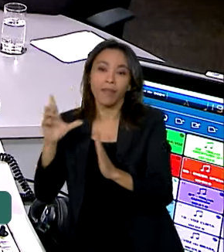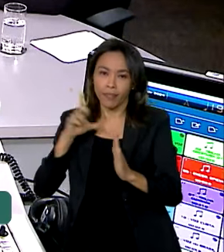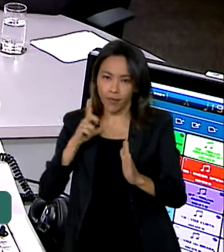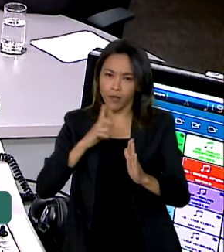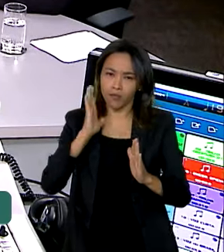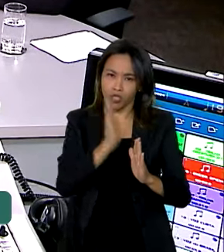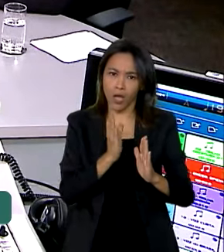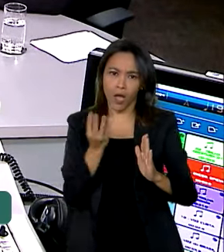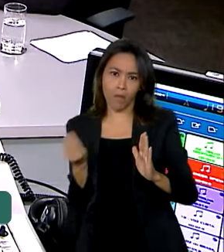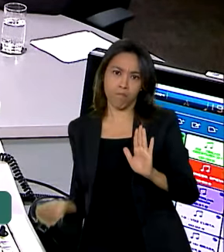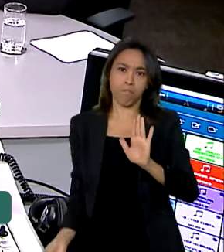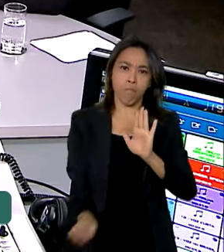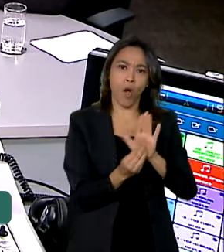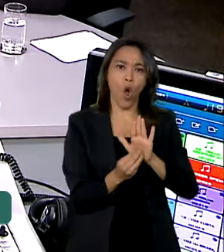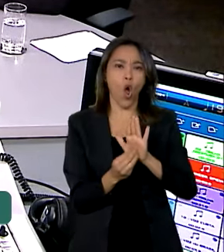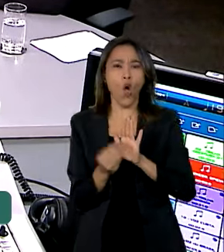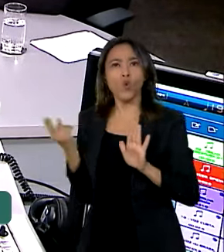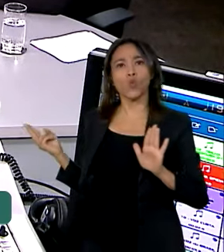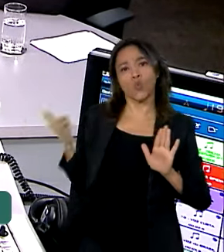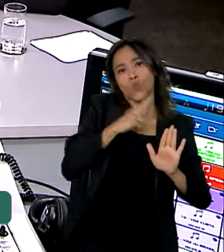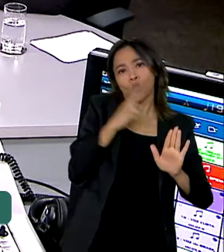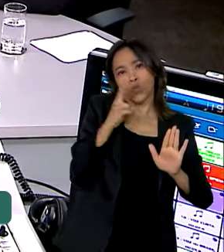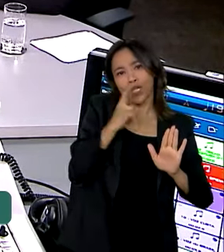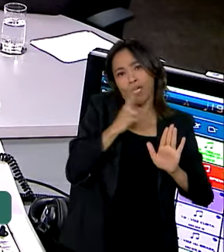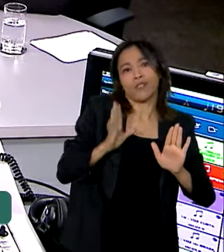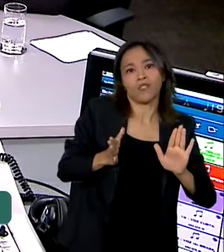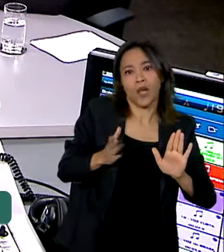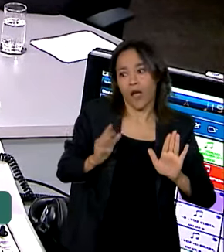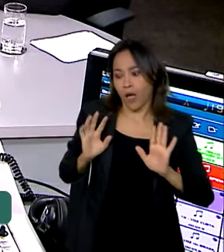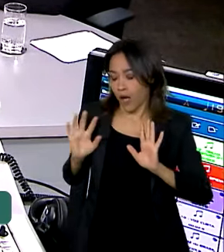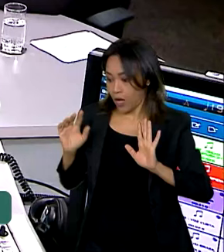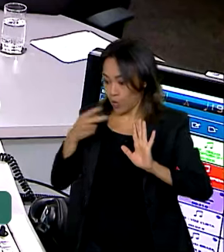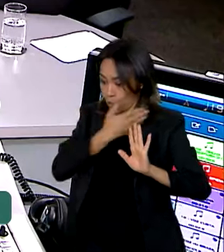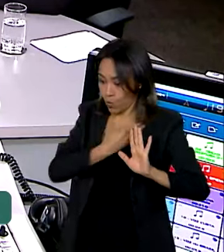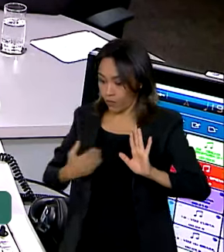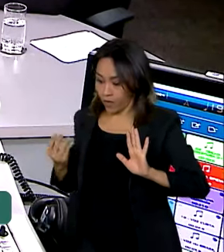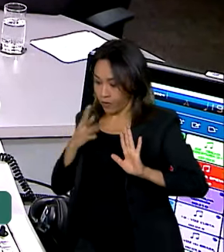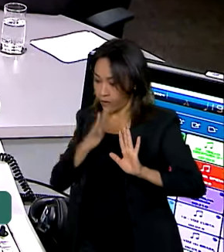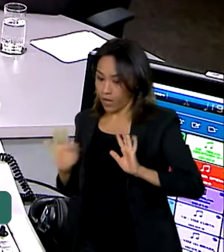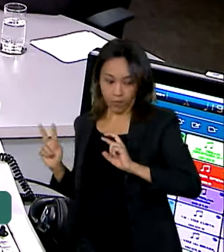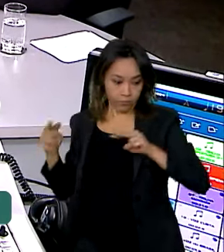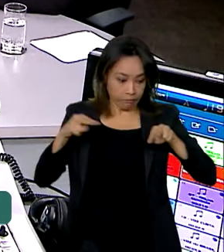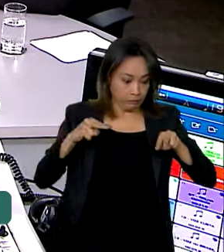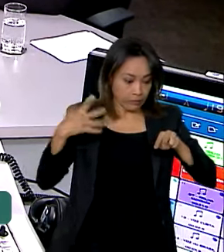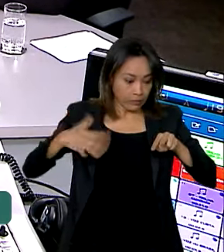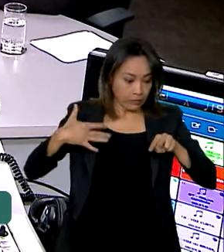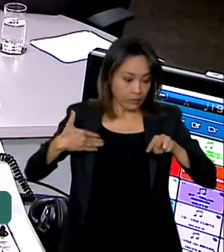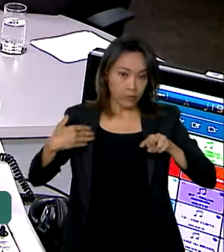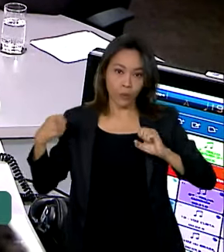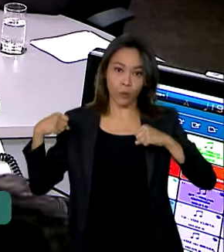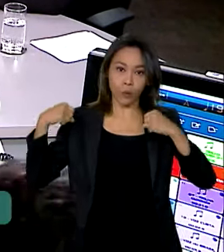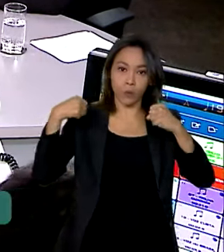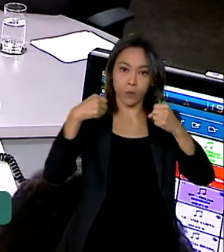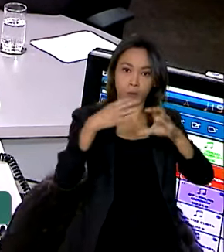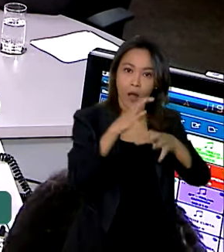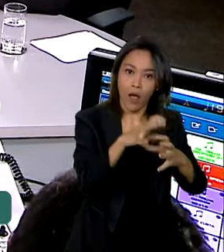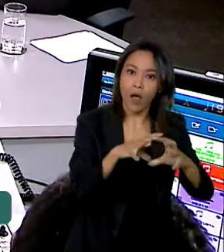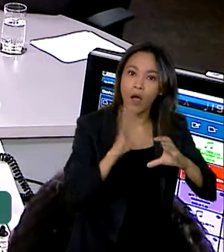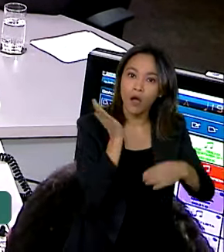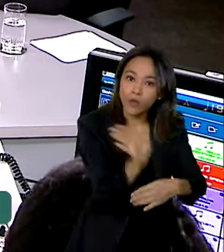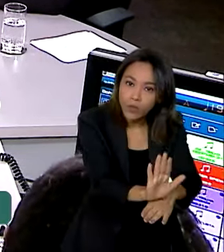decretação por parte do Estado, então ela já foi reconhecida sumariamente no dia de hoje pelo governo federal e num segundo momento